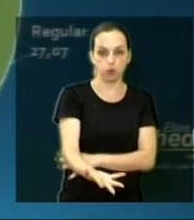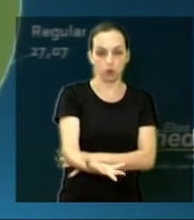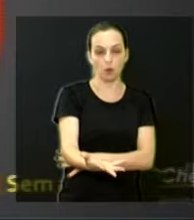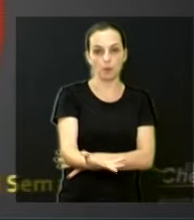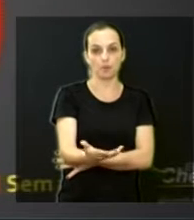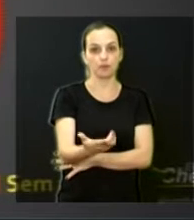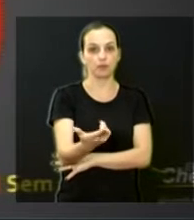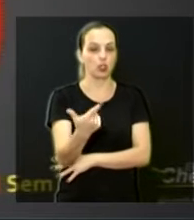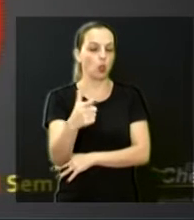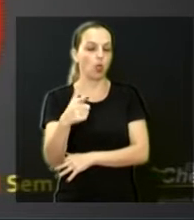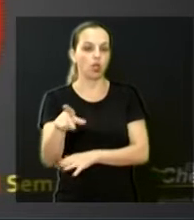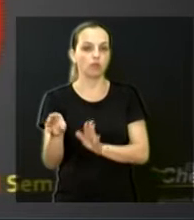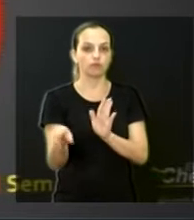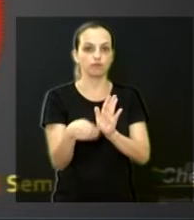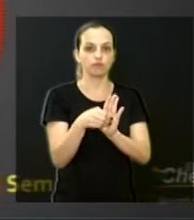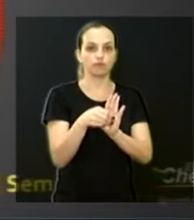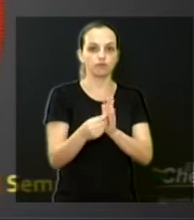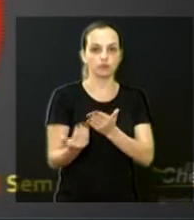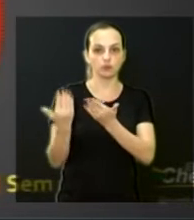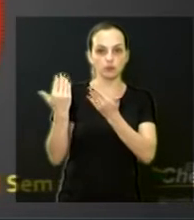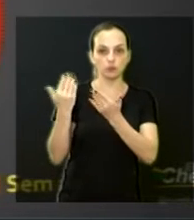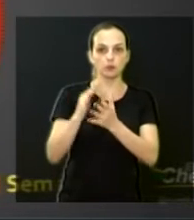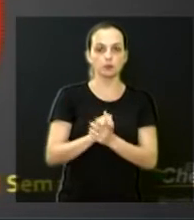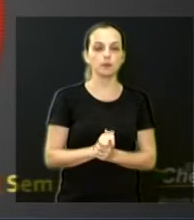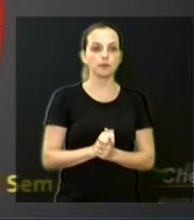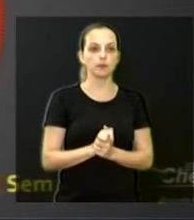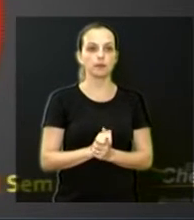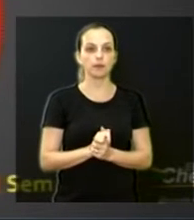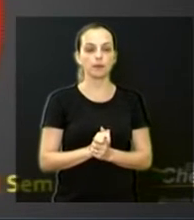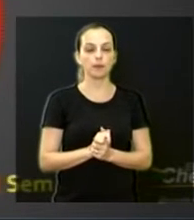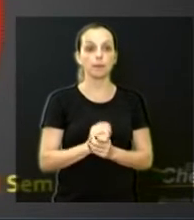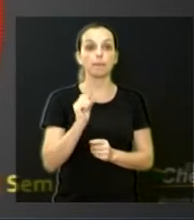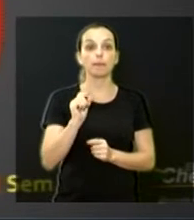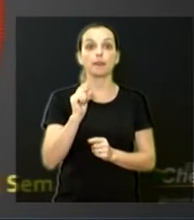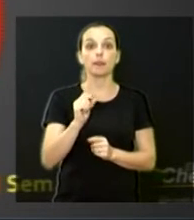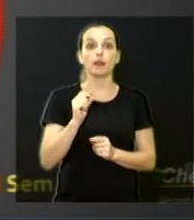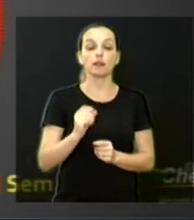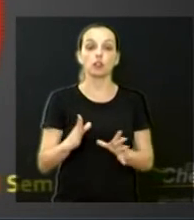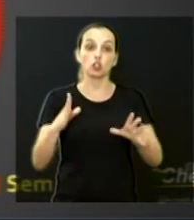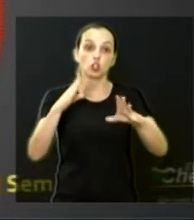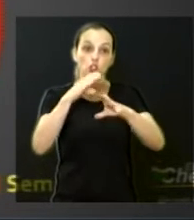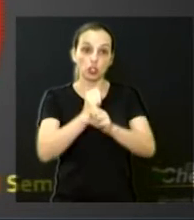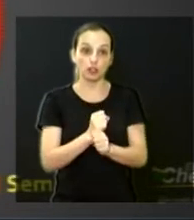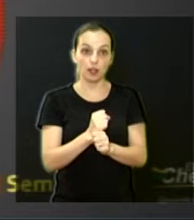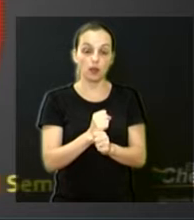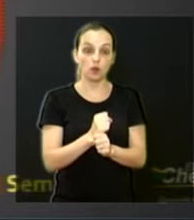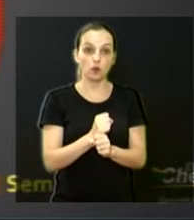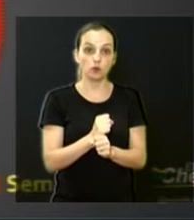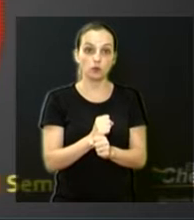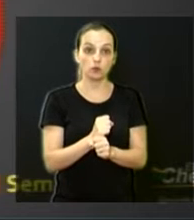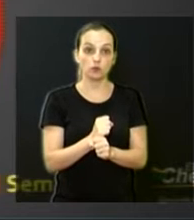também ali no... Então, dessas árvores levantadas foram